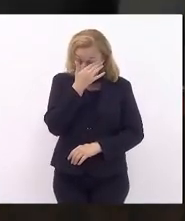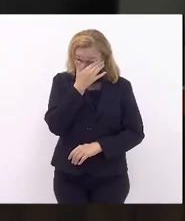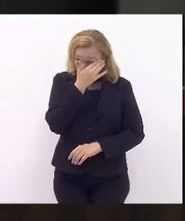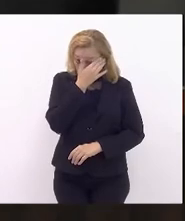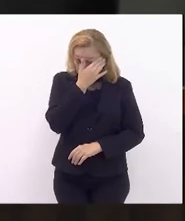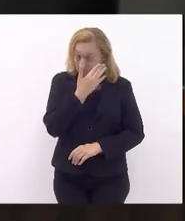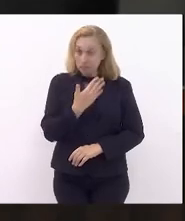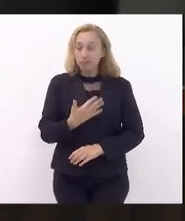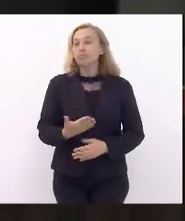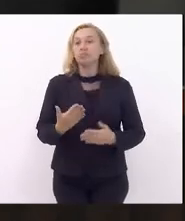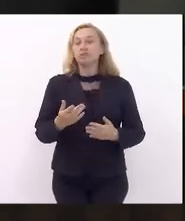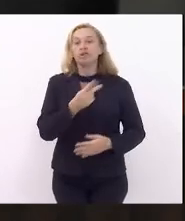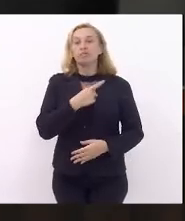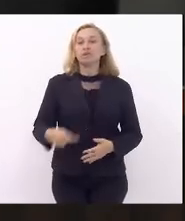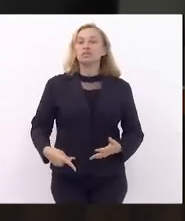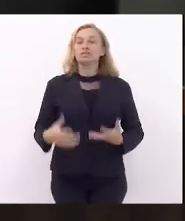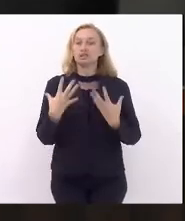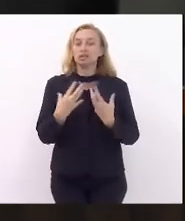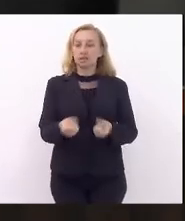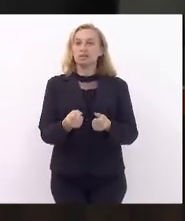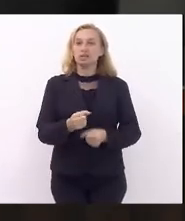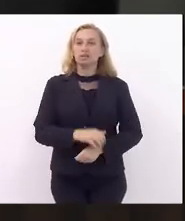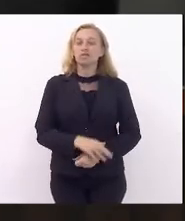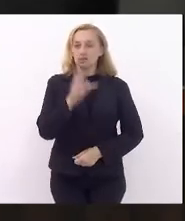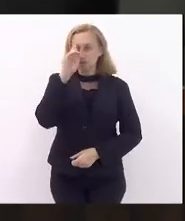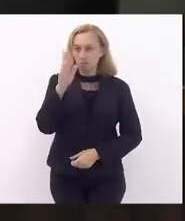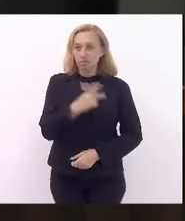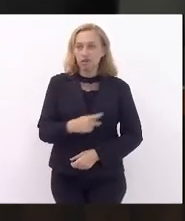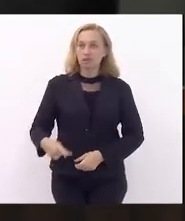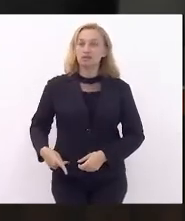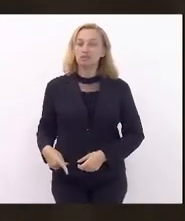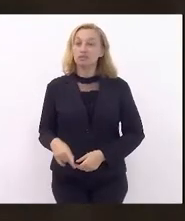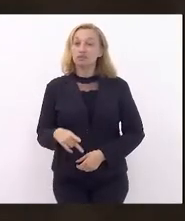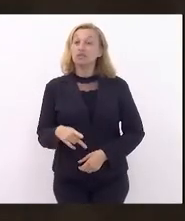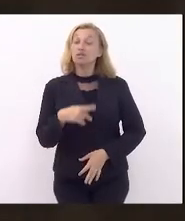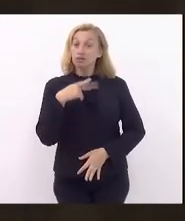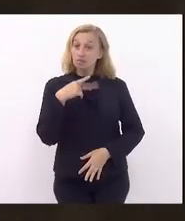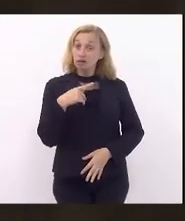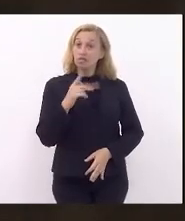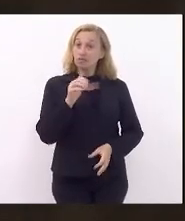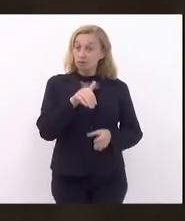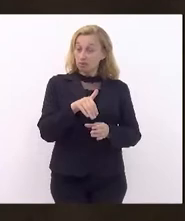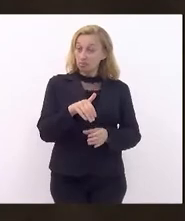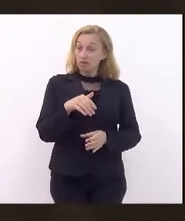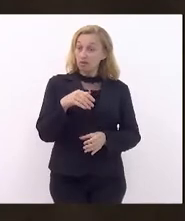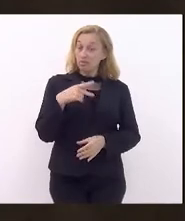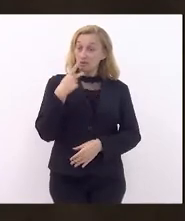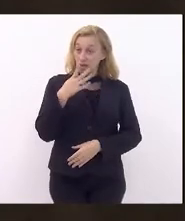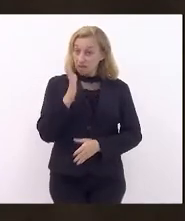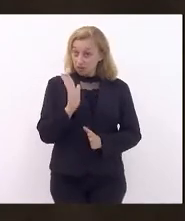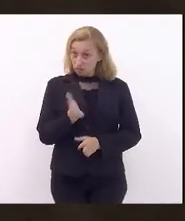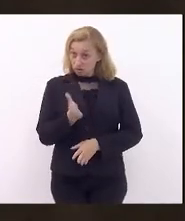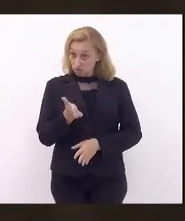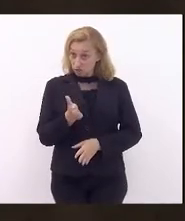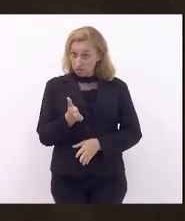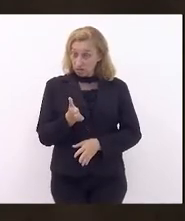Que a presidência defere. Senhor presidente, definido, para mim me retirar,